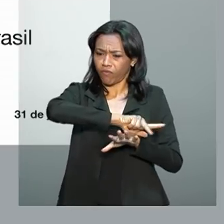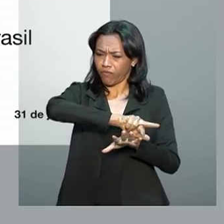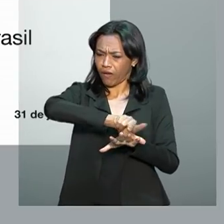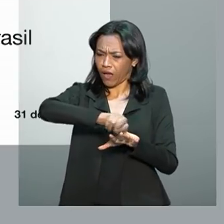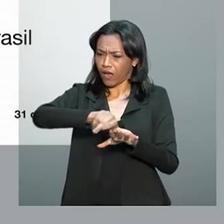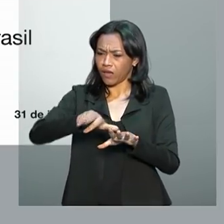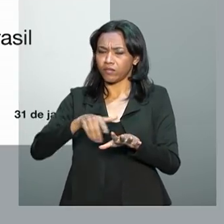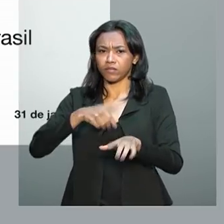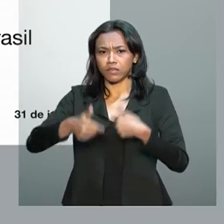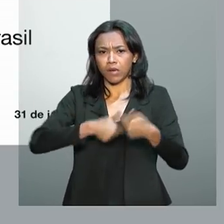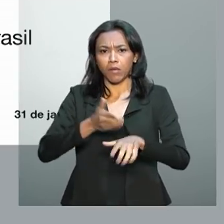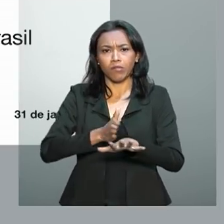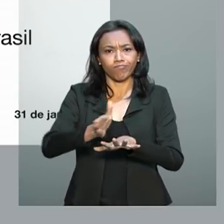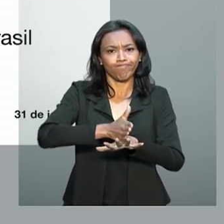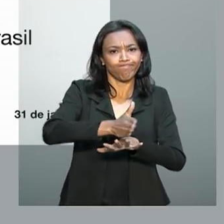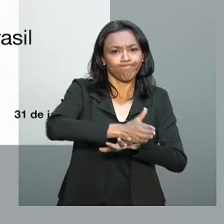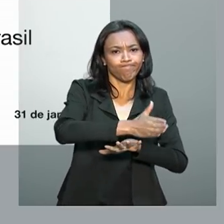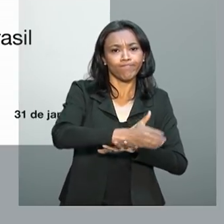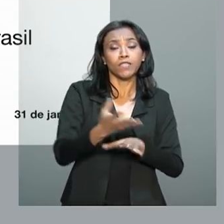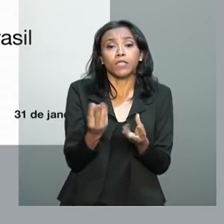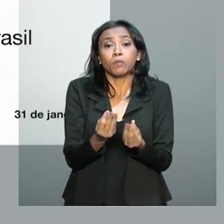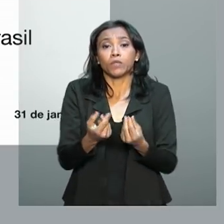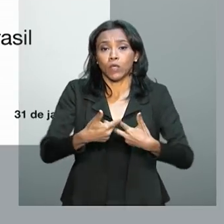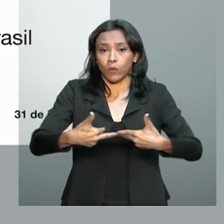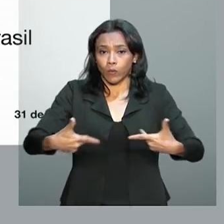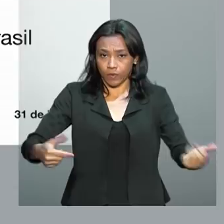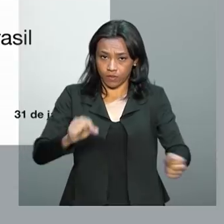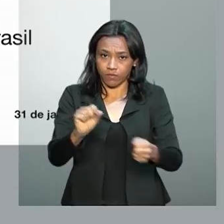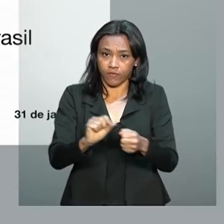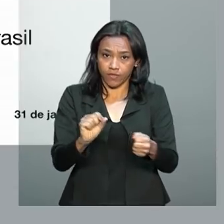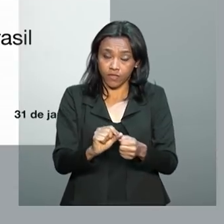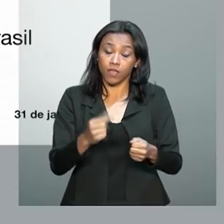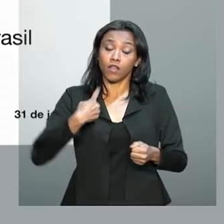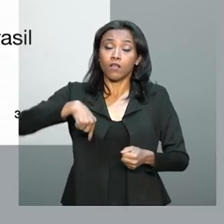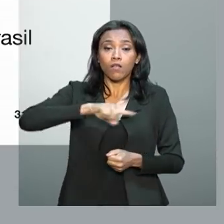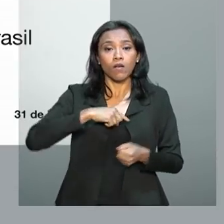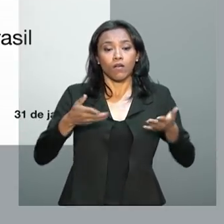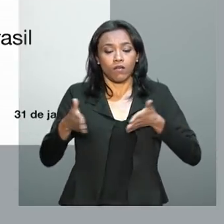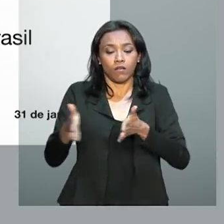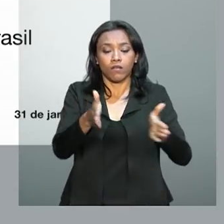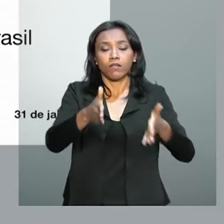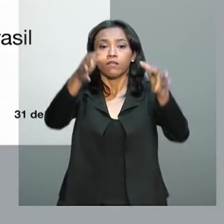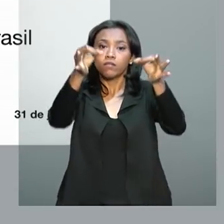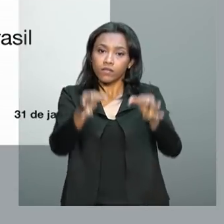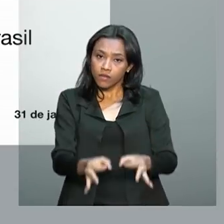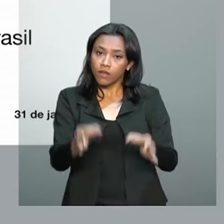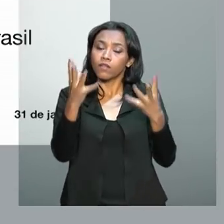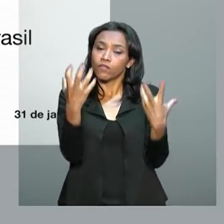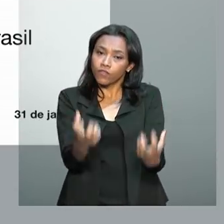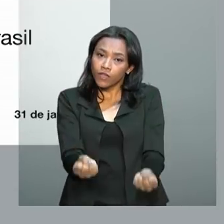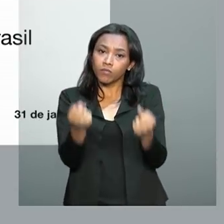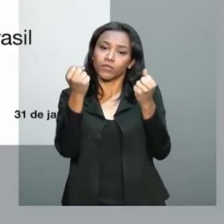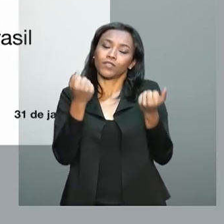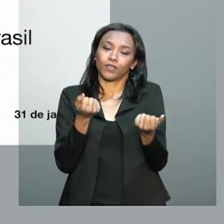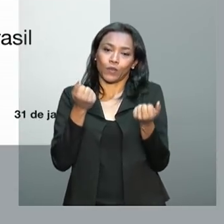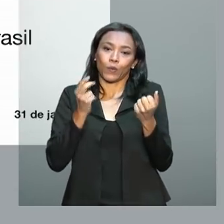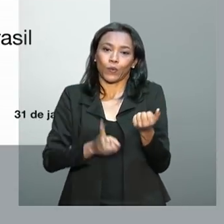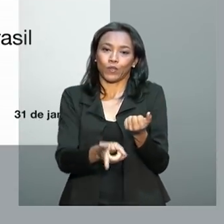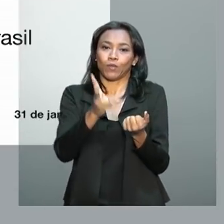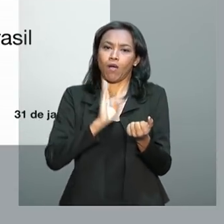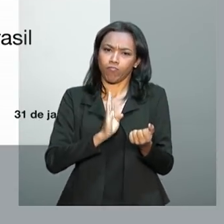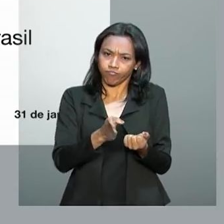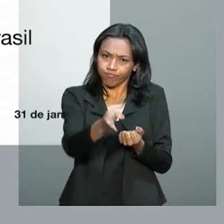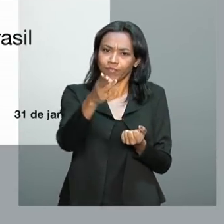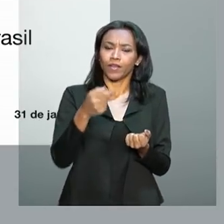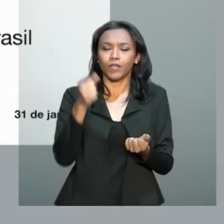primeiro mês de governo e ainda há muito a se fazer. Estamos no caminho certo, nossa missão será cumprida, o Brasil ocupará a